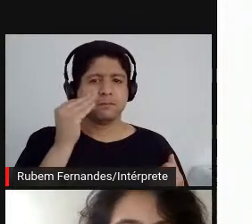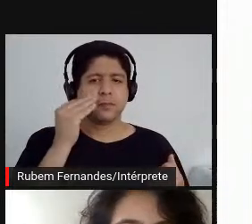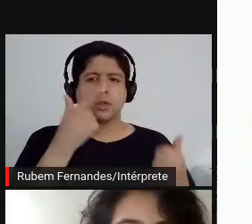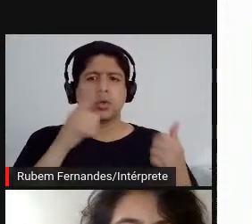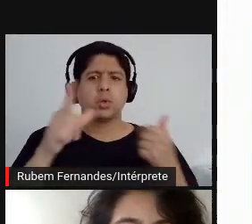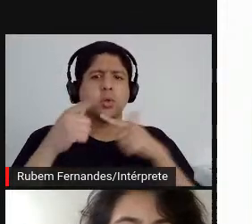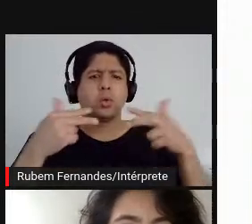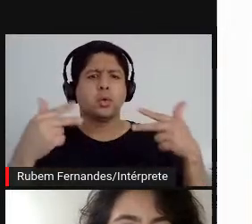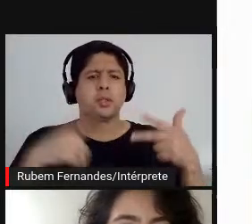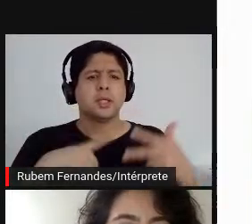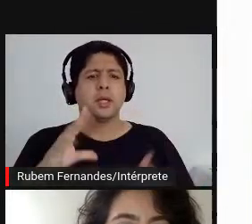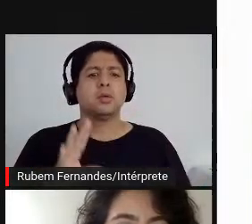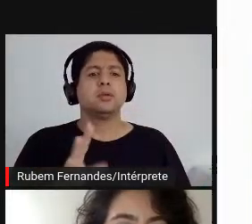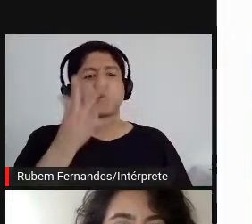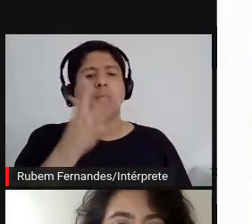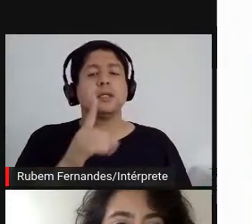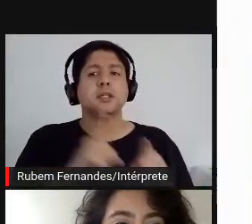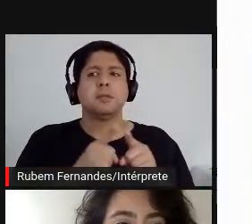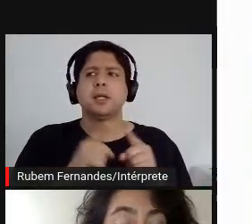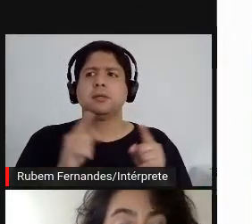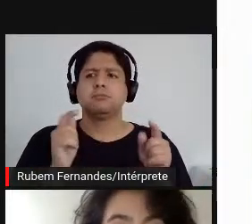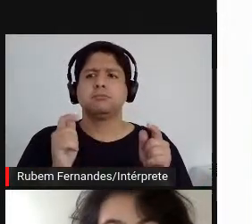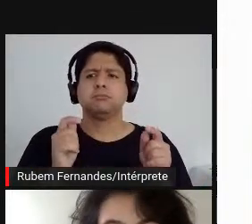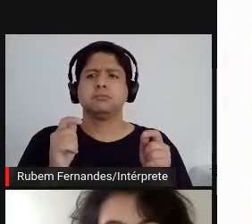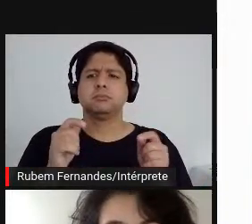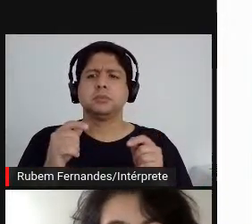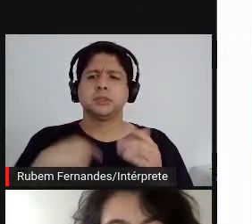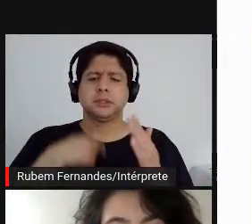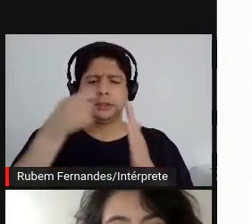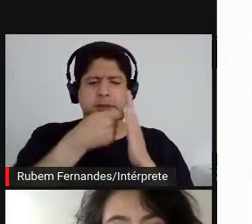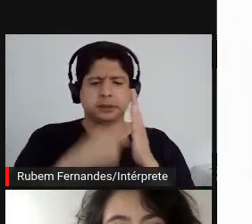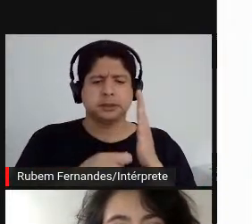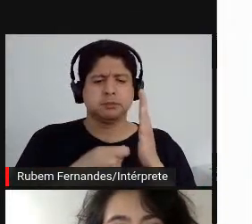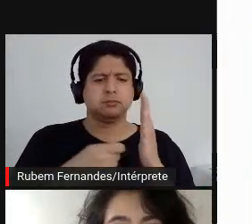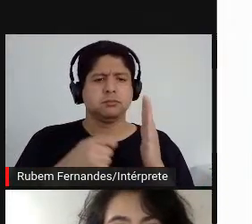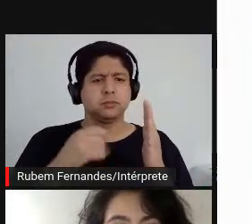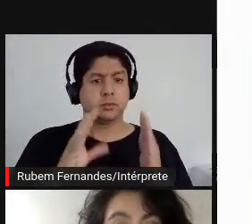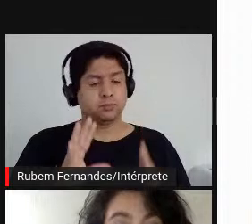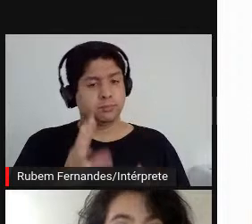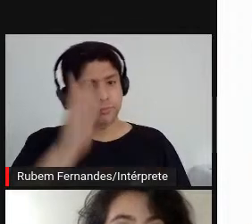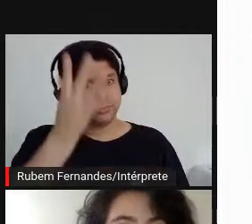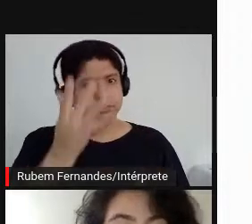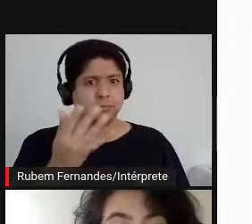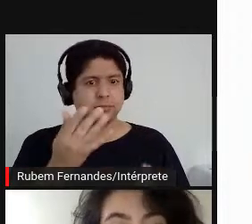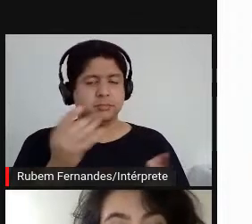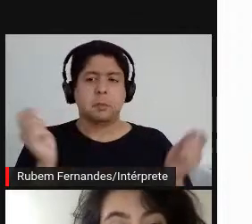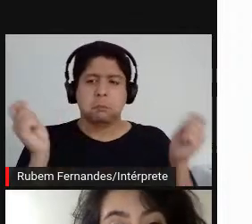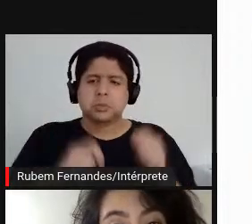aconteçam, para que outras possibilidades de registro, de relação aconteçam.